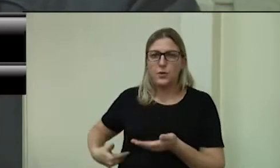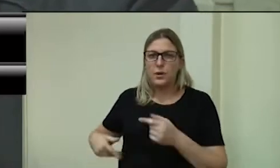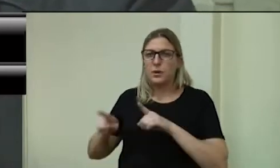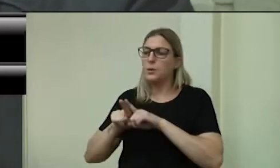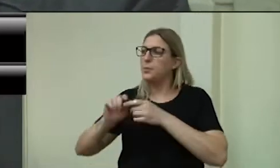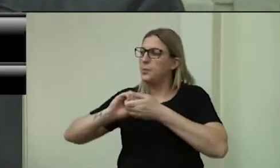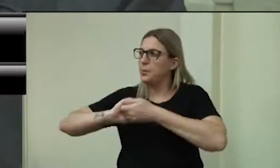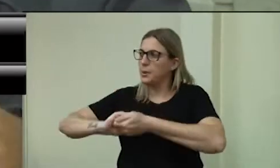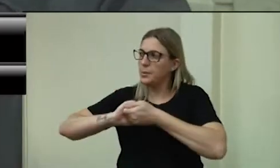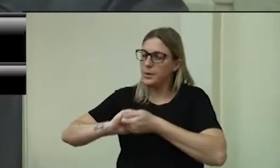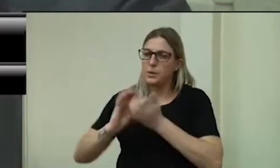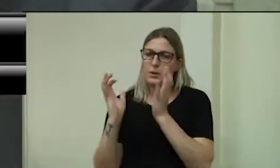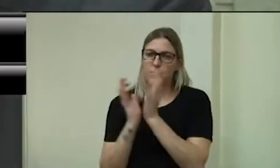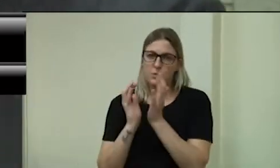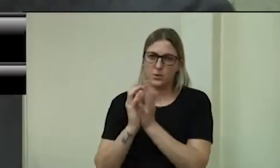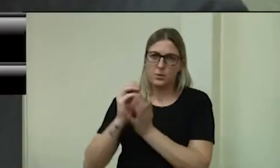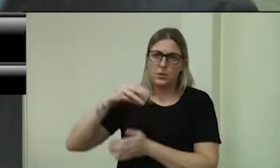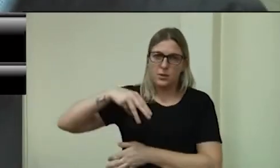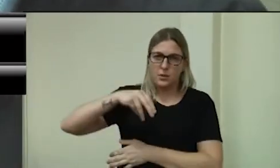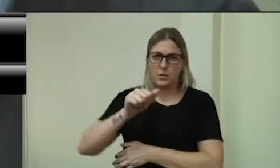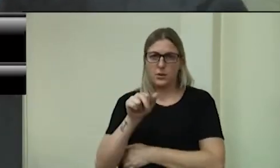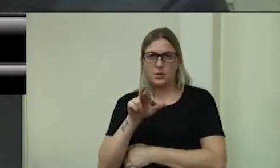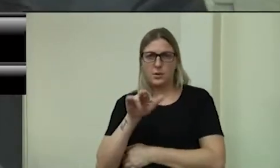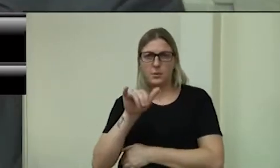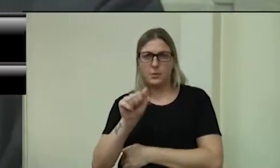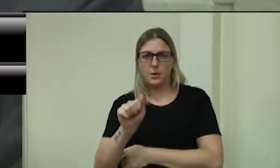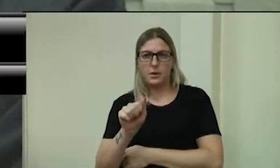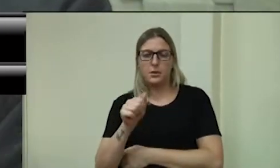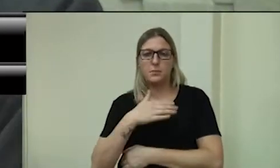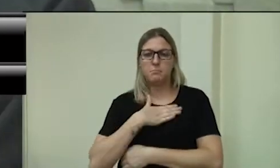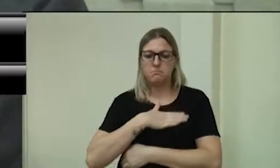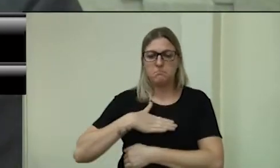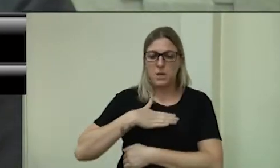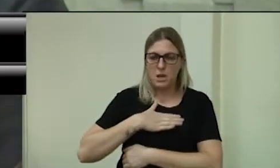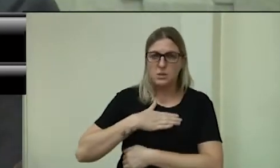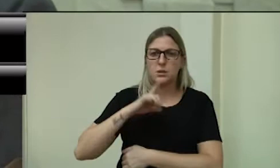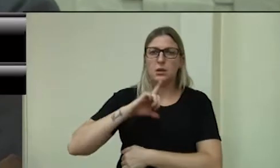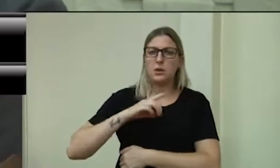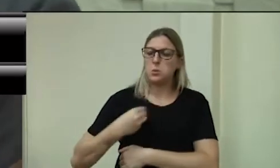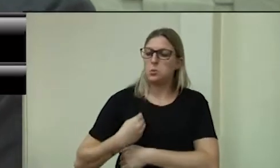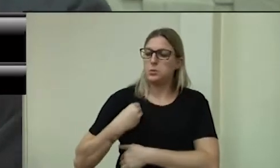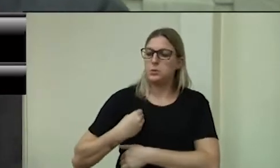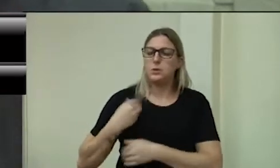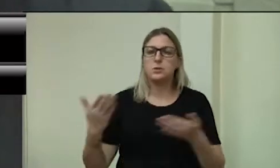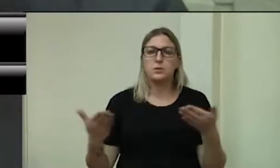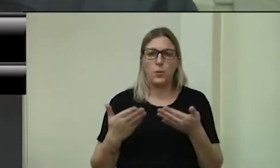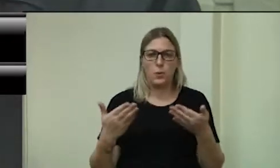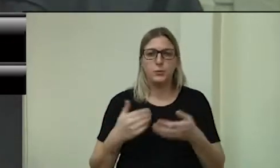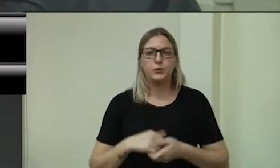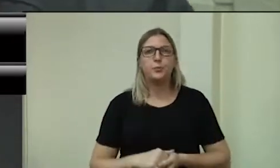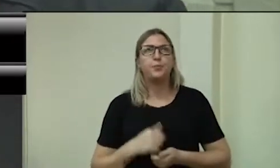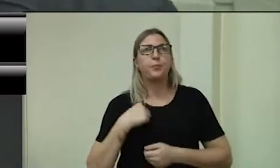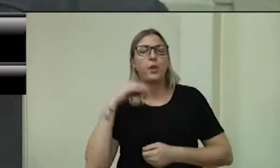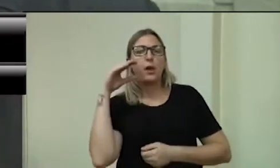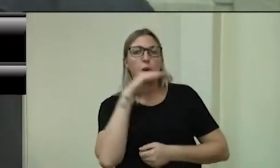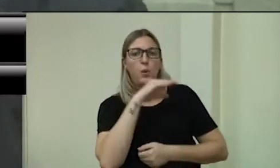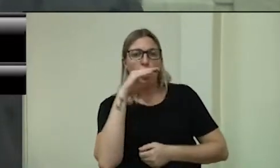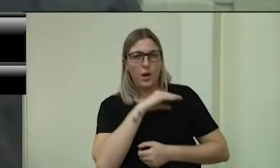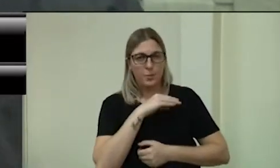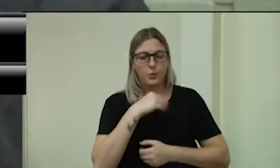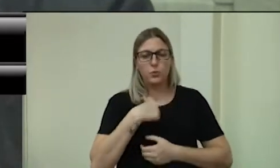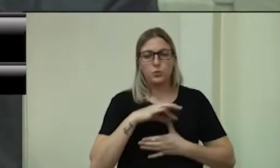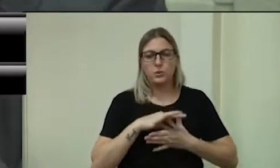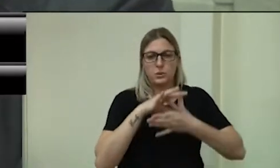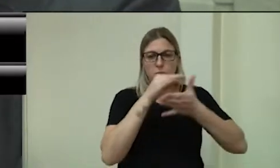Maria Martini, é prazer ter a vossa excelência conosco aqui na tribuna. Rapidamente, venho, na figura de líder do governo, explicitar